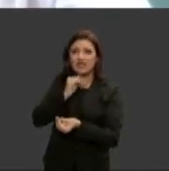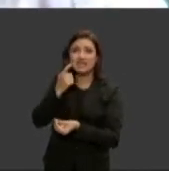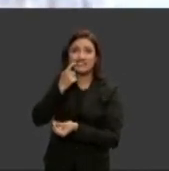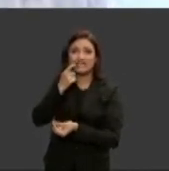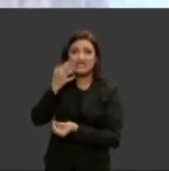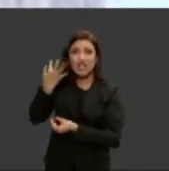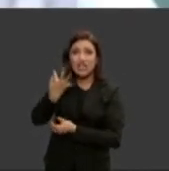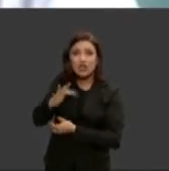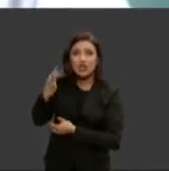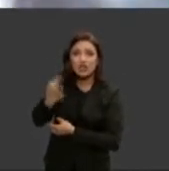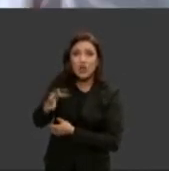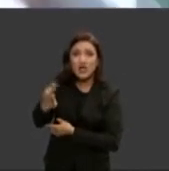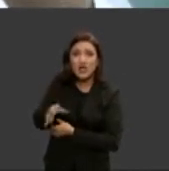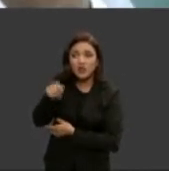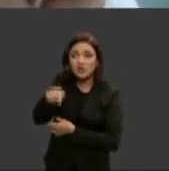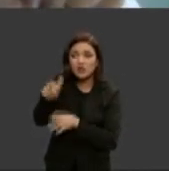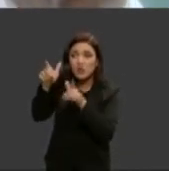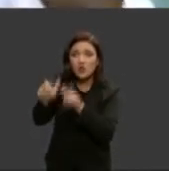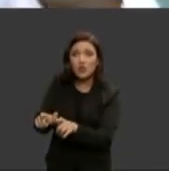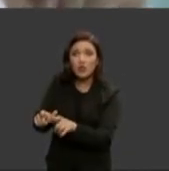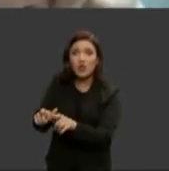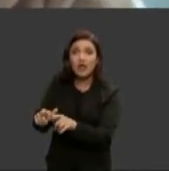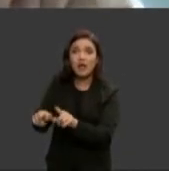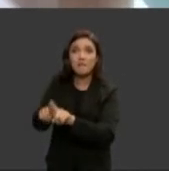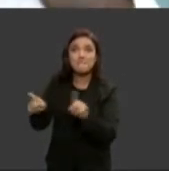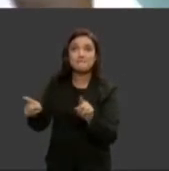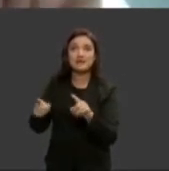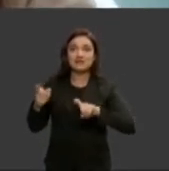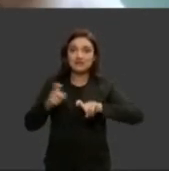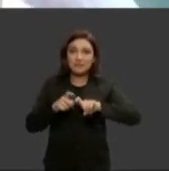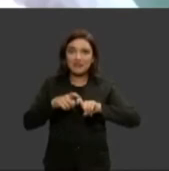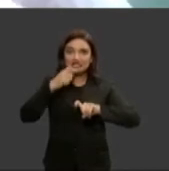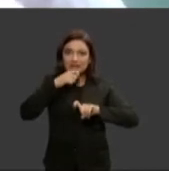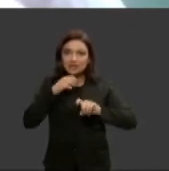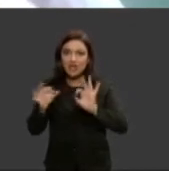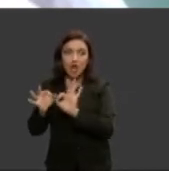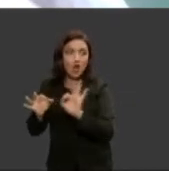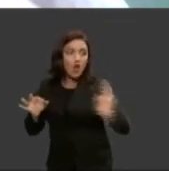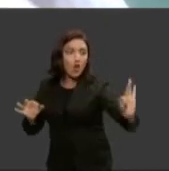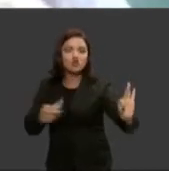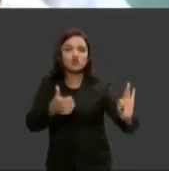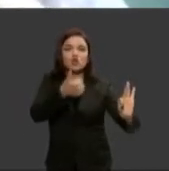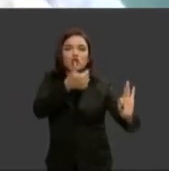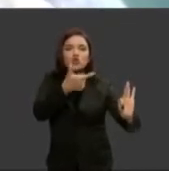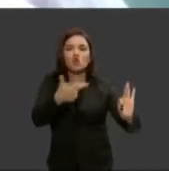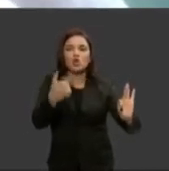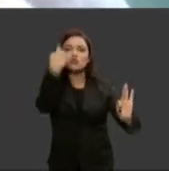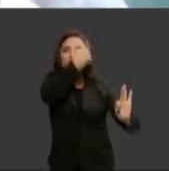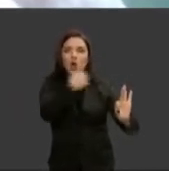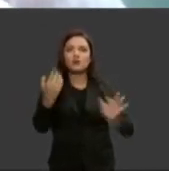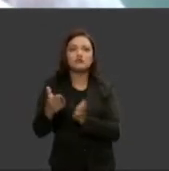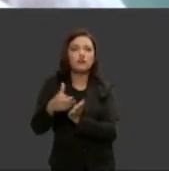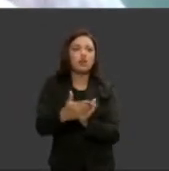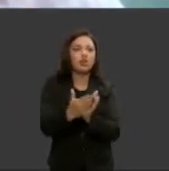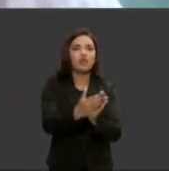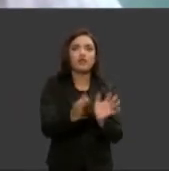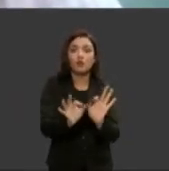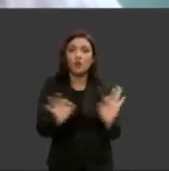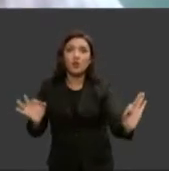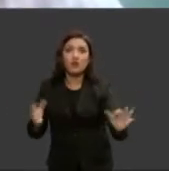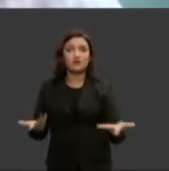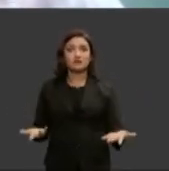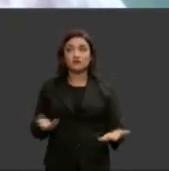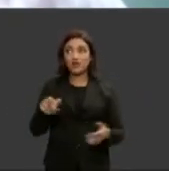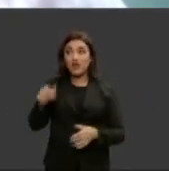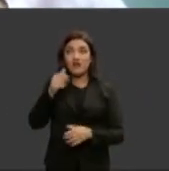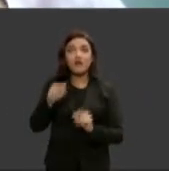num distrito que fica 12 horas de barco da primeira cidade sabe qual é a resposta que elas